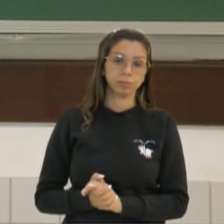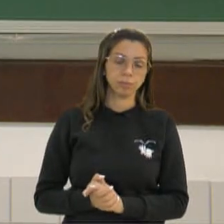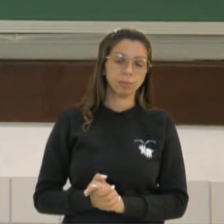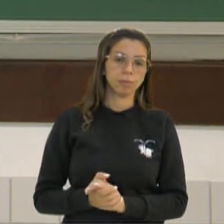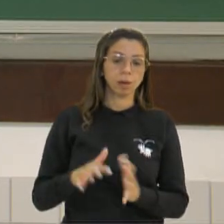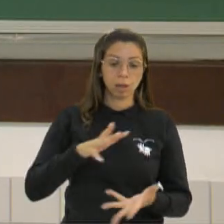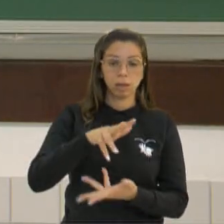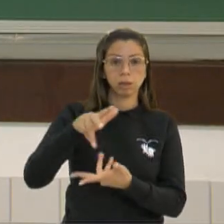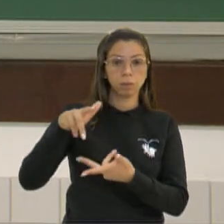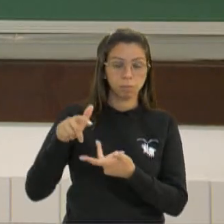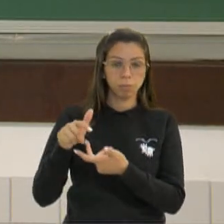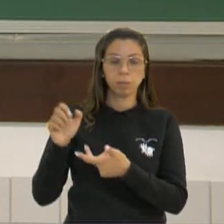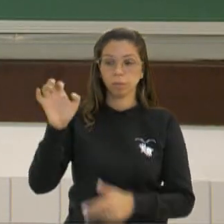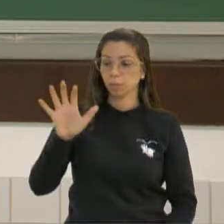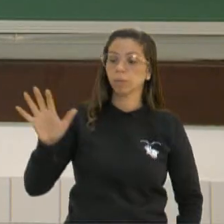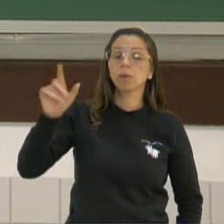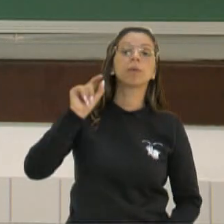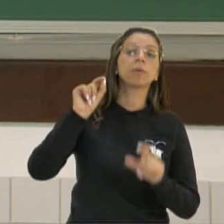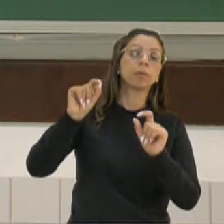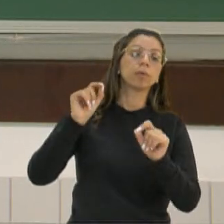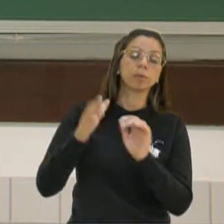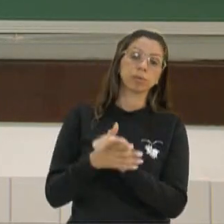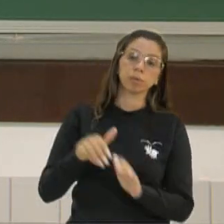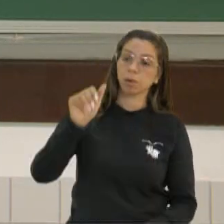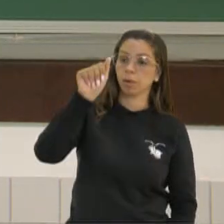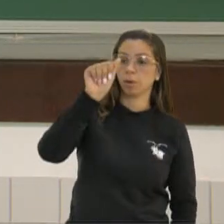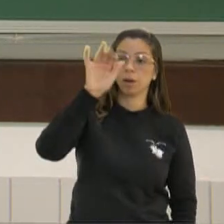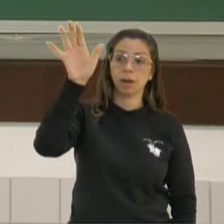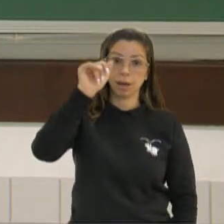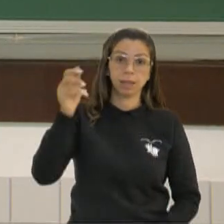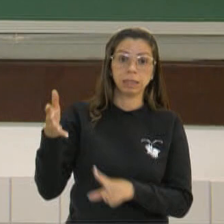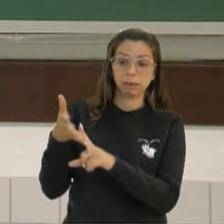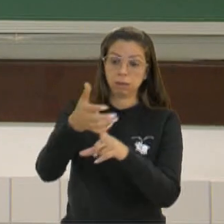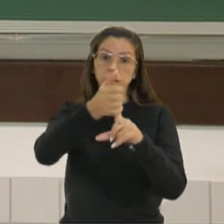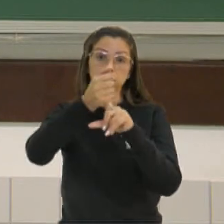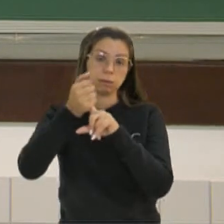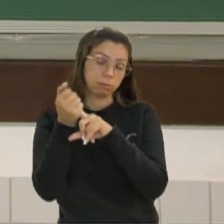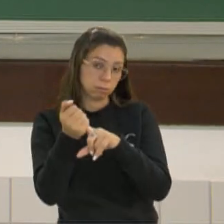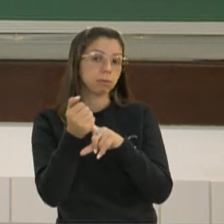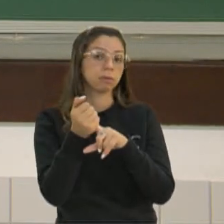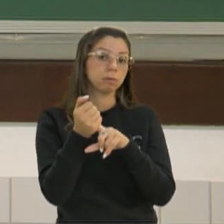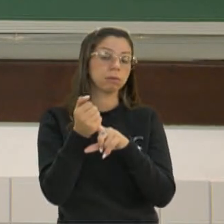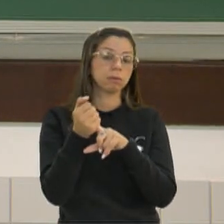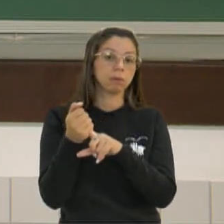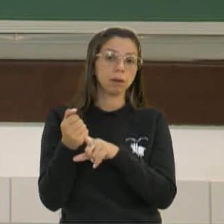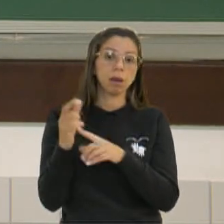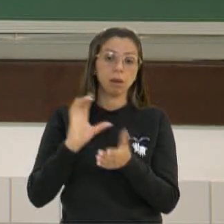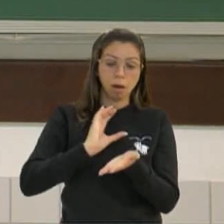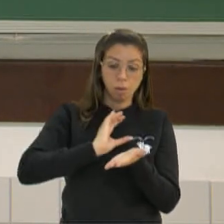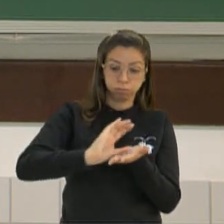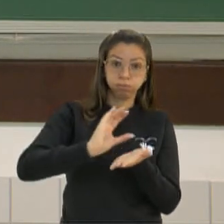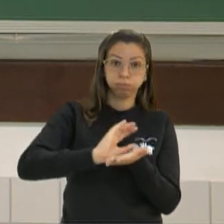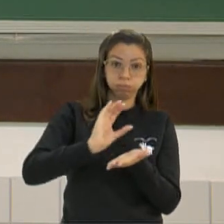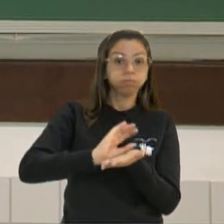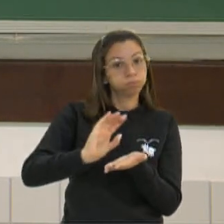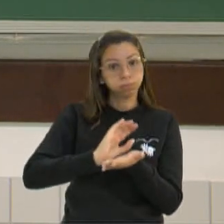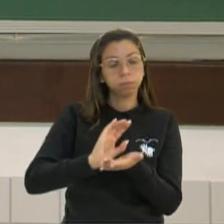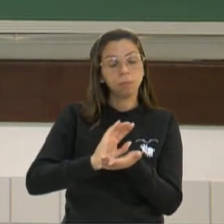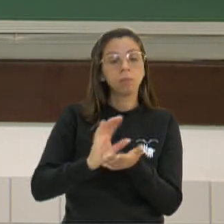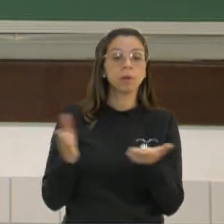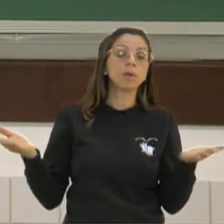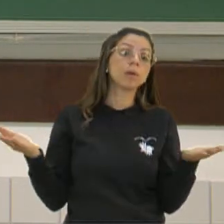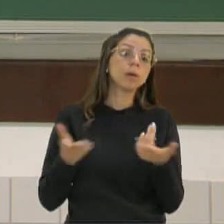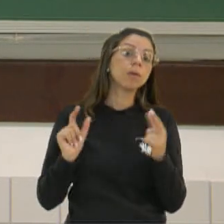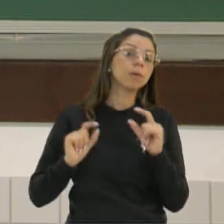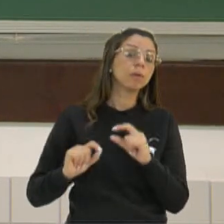globalizado. A Ásia, a gente percebeu ali, que dominou esse, foi um centro de gravidade econômico durante muito tempo e,